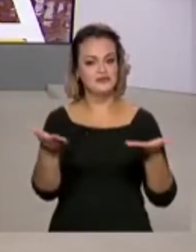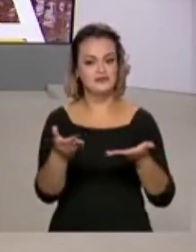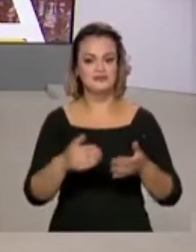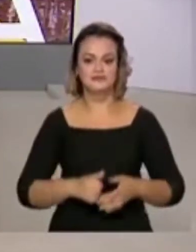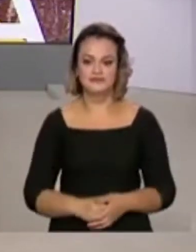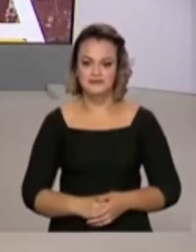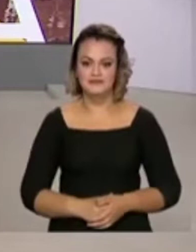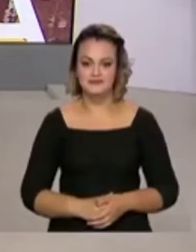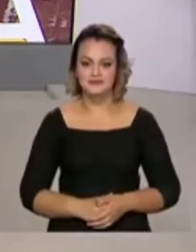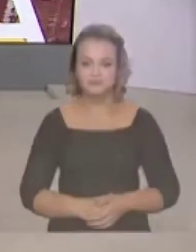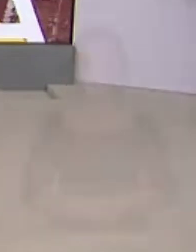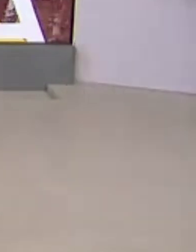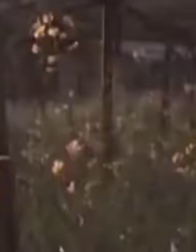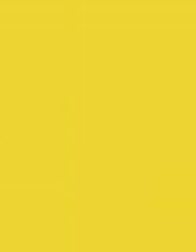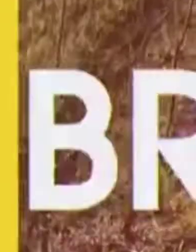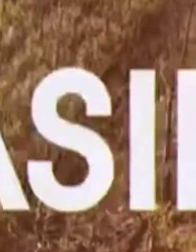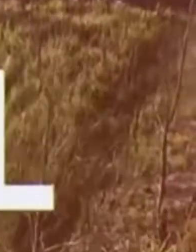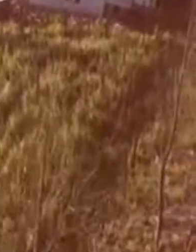já está no ar.